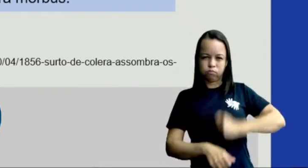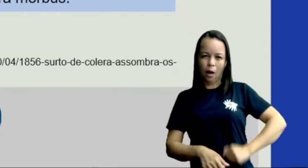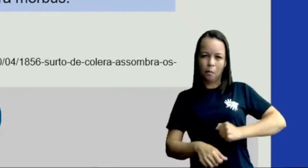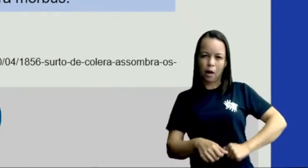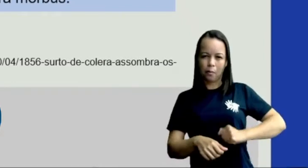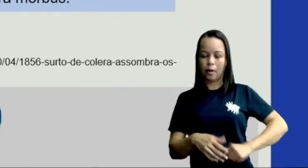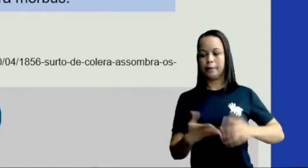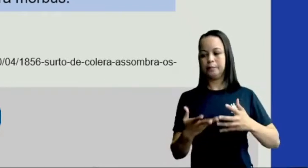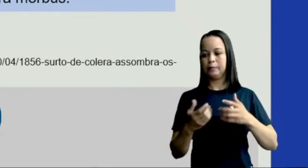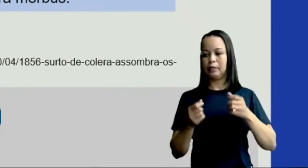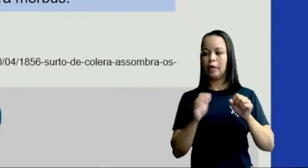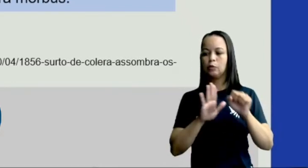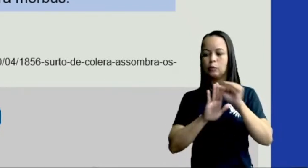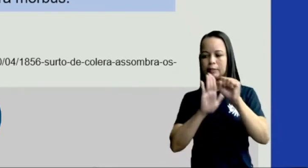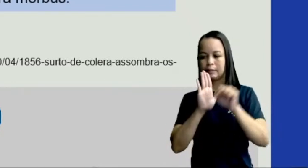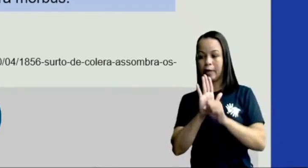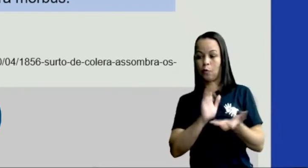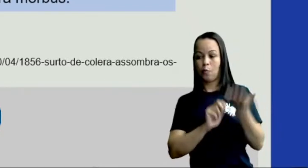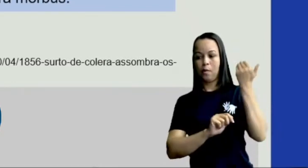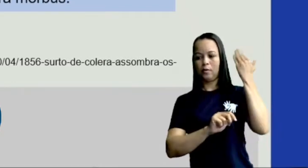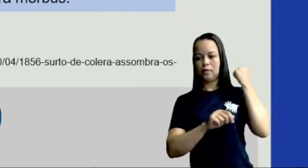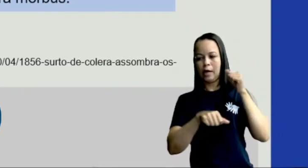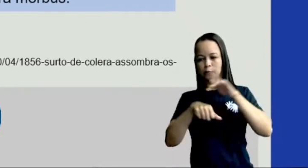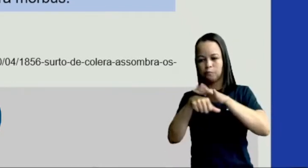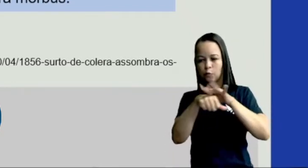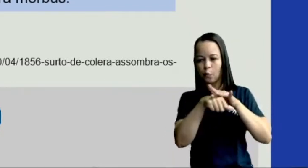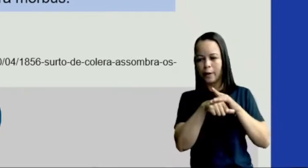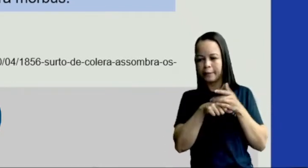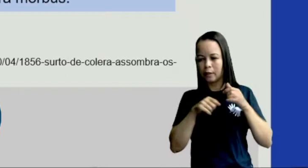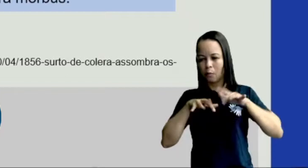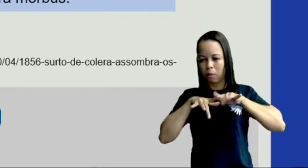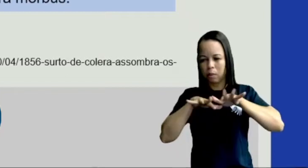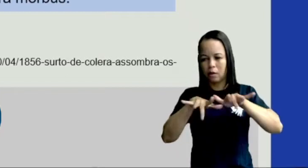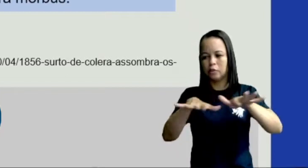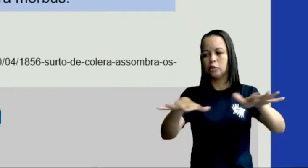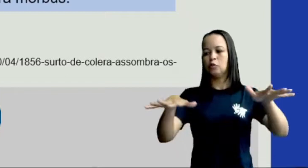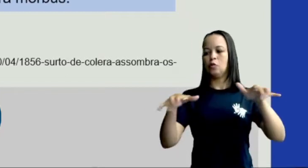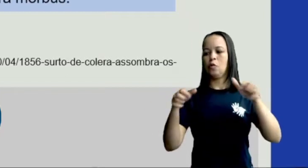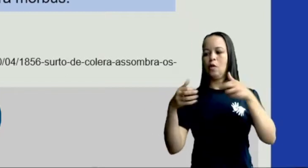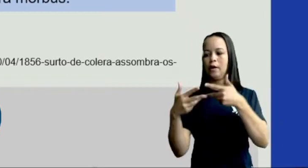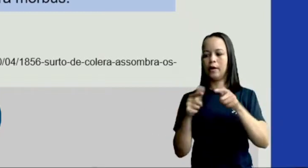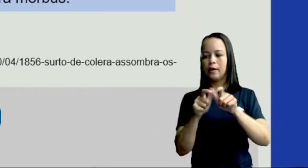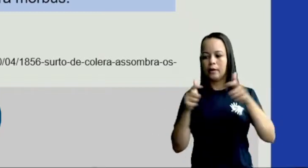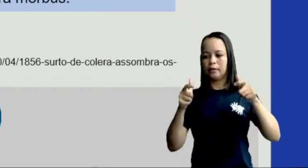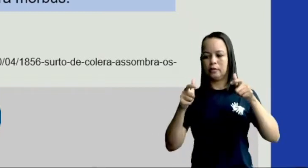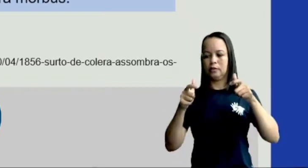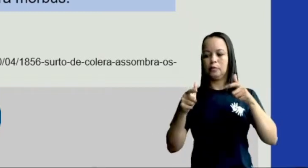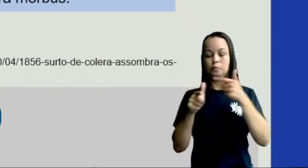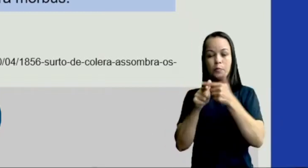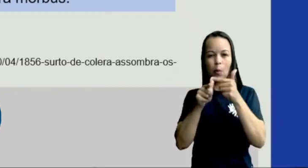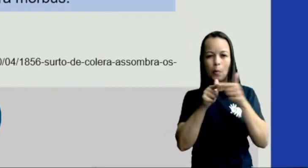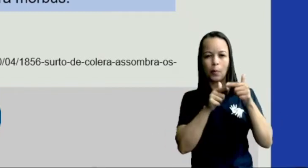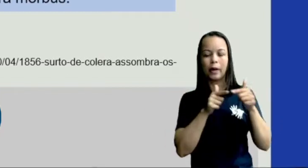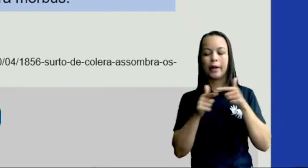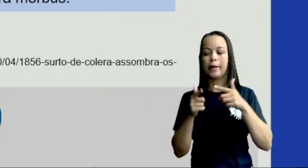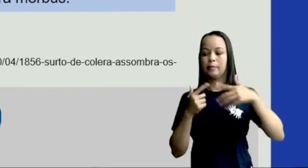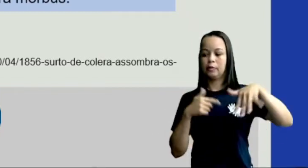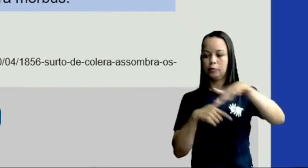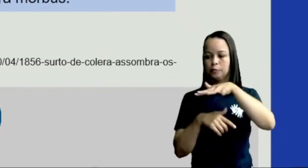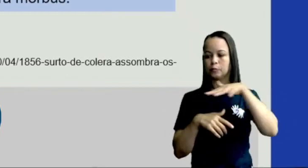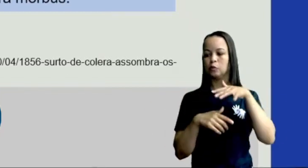numa batalha em que o adversário é invisível e nos torna prisioneiros de nosso próprio lar. Em